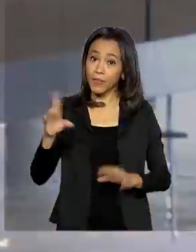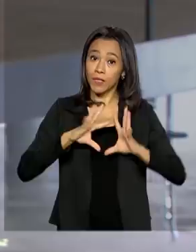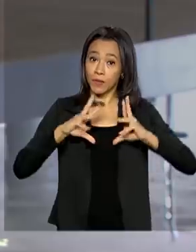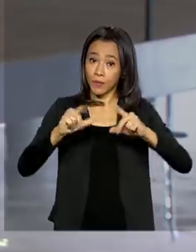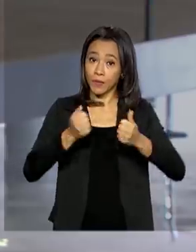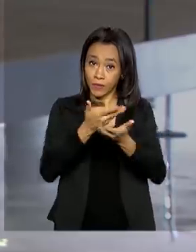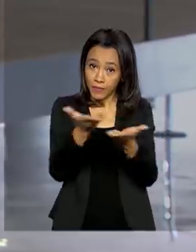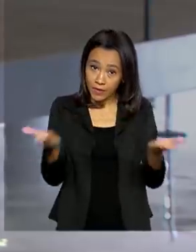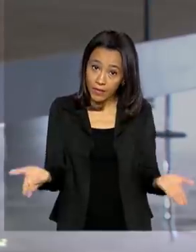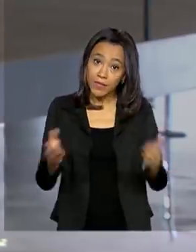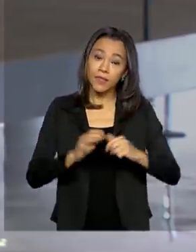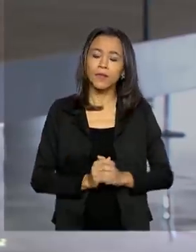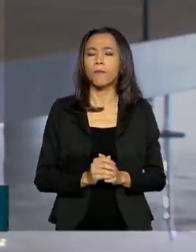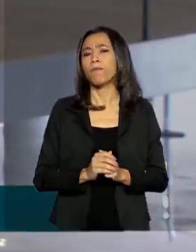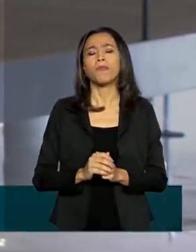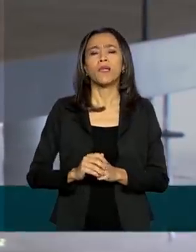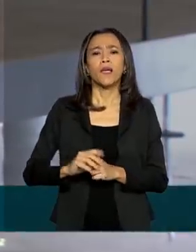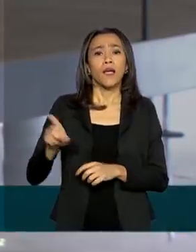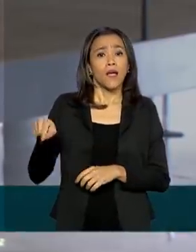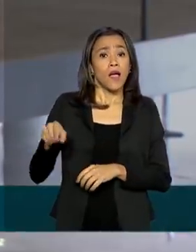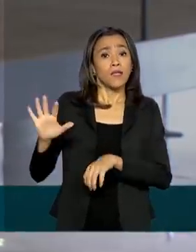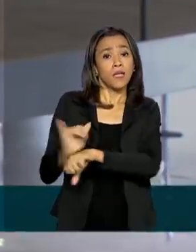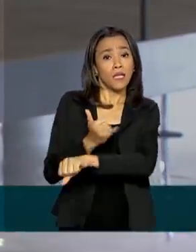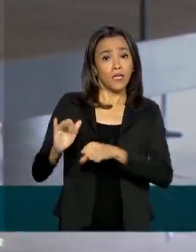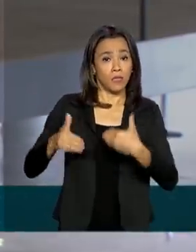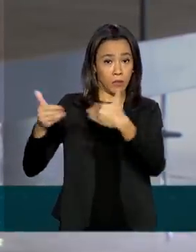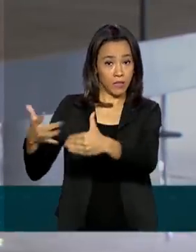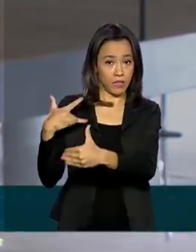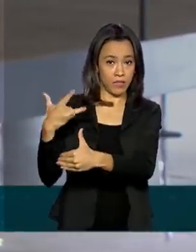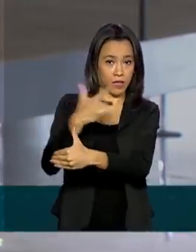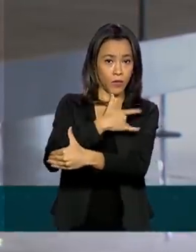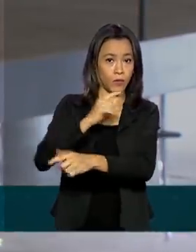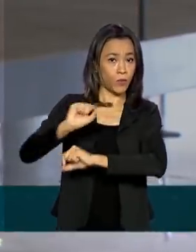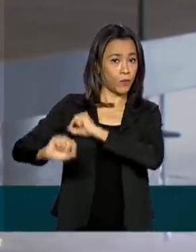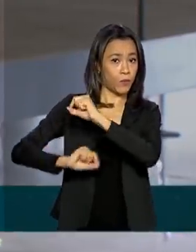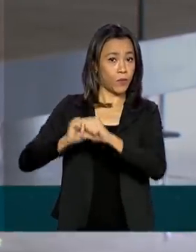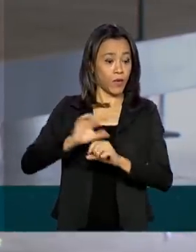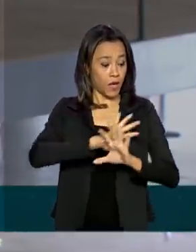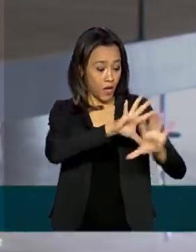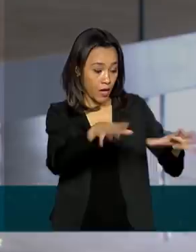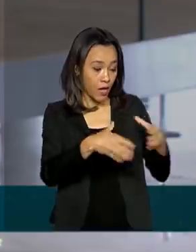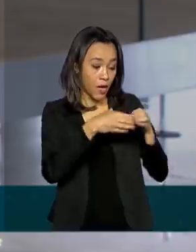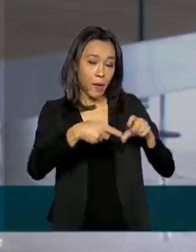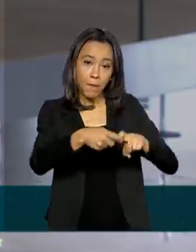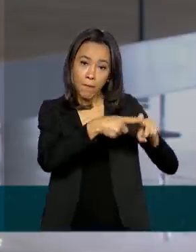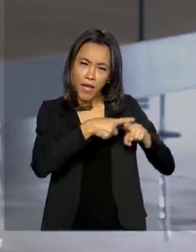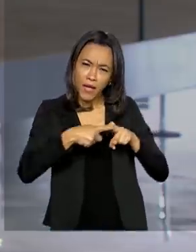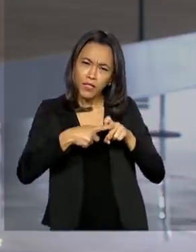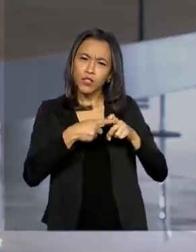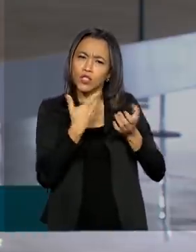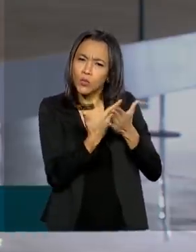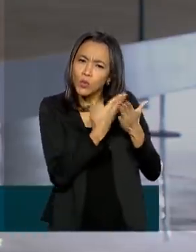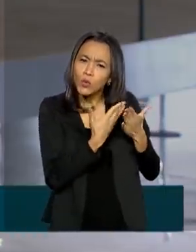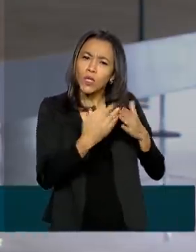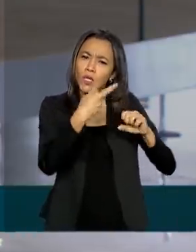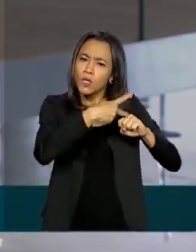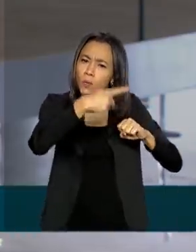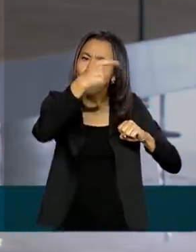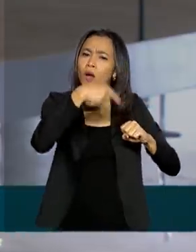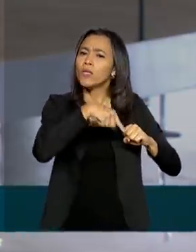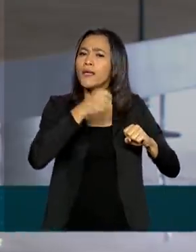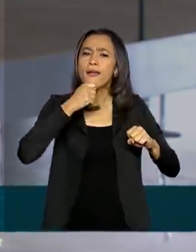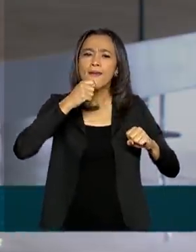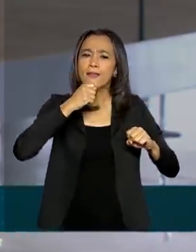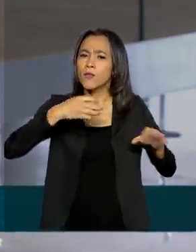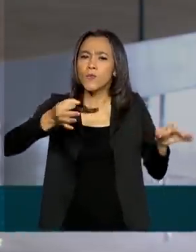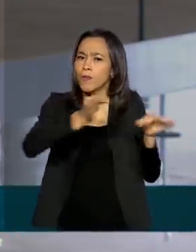todos. Olha, uma das medidas do Ministério da Saúde foi direcionar médicos residentes, que são aqueles que ainda não terminaram suas